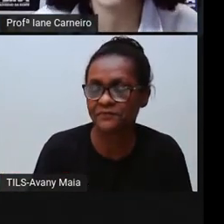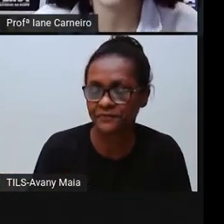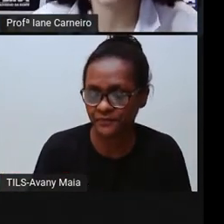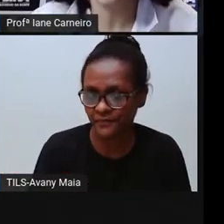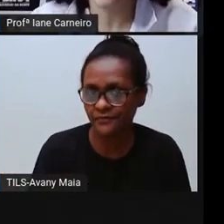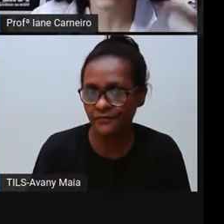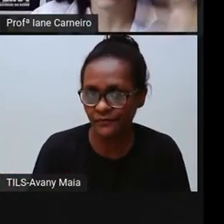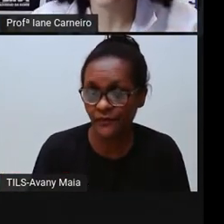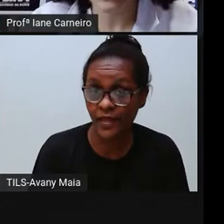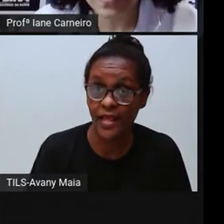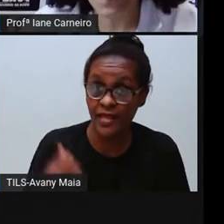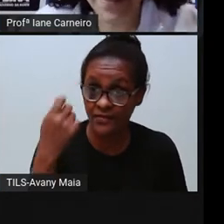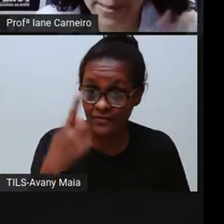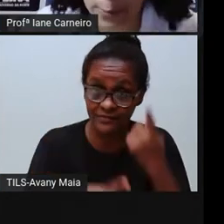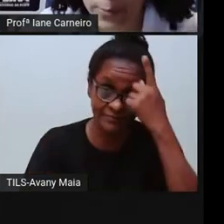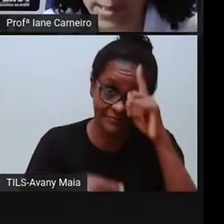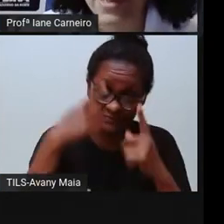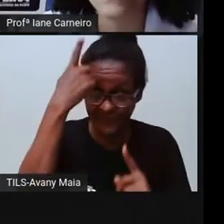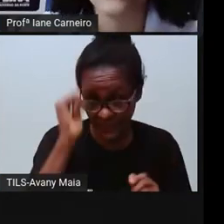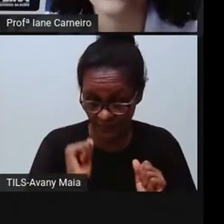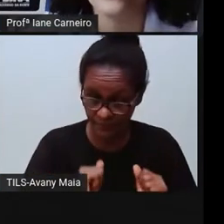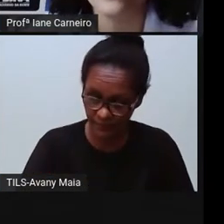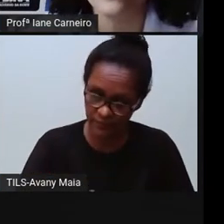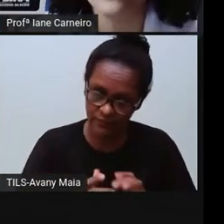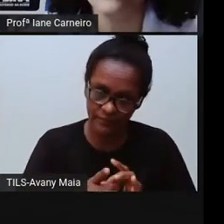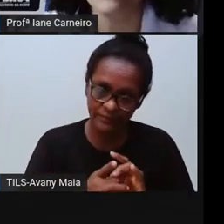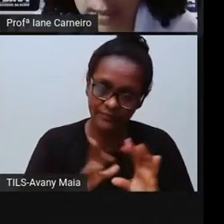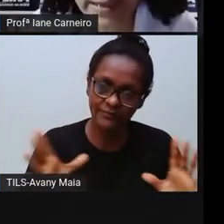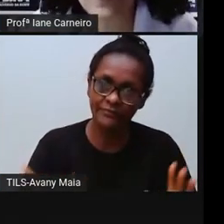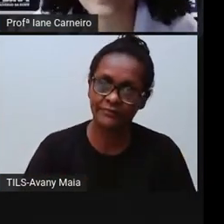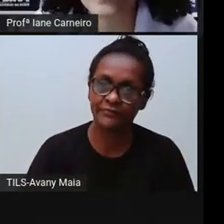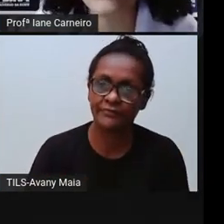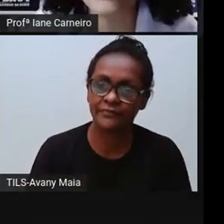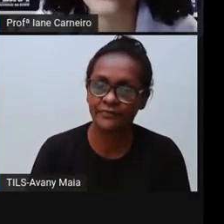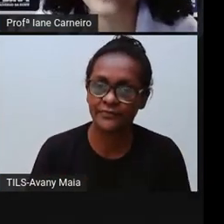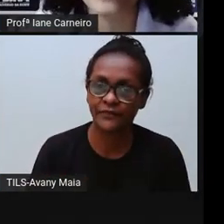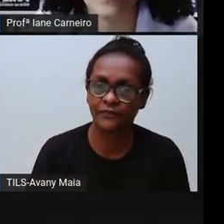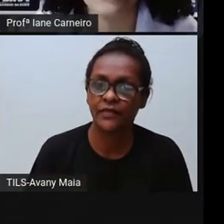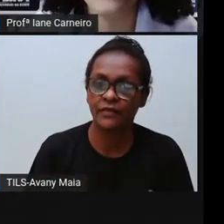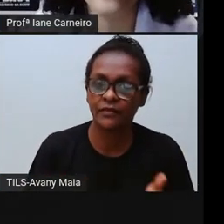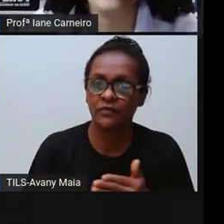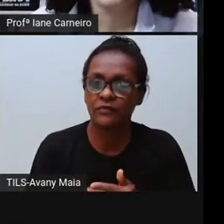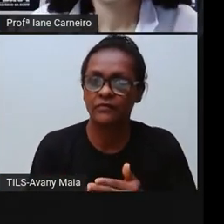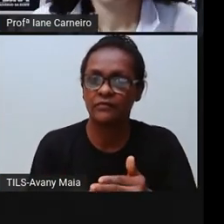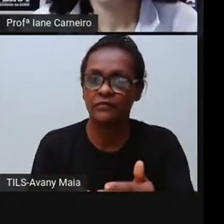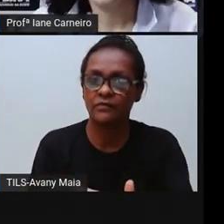criatividade, né? Nisso, a gente precisa comprar as coisas. Então, vamos continuando.